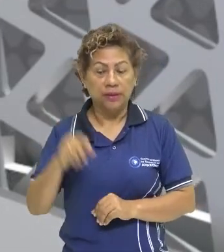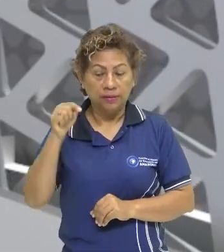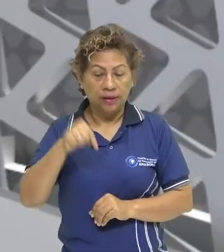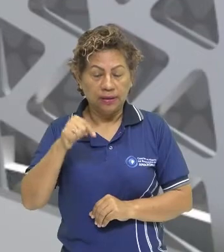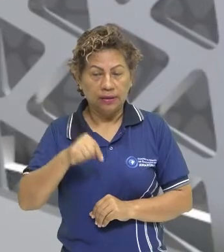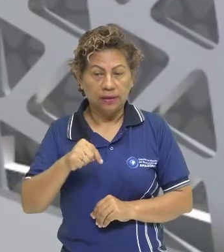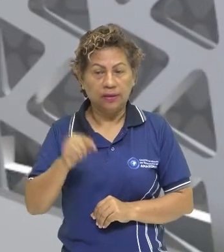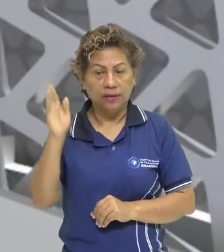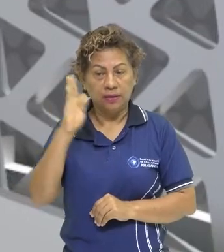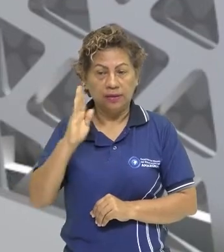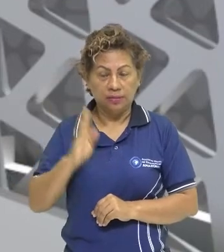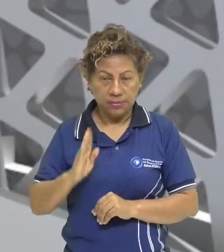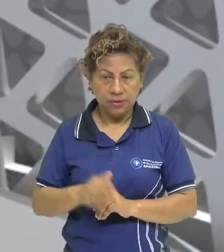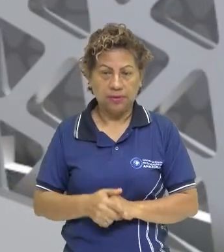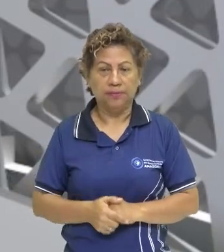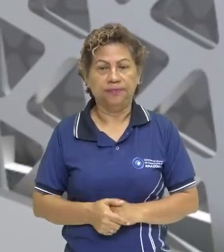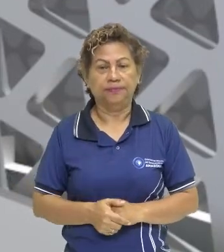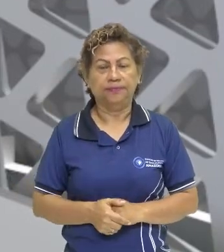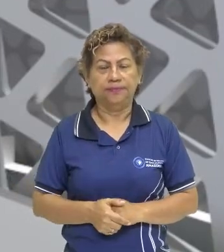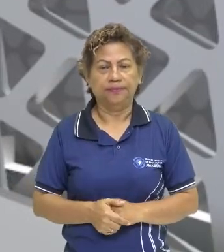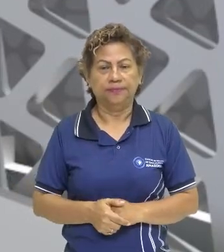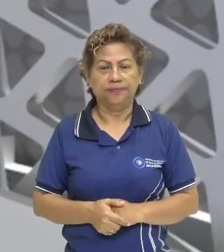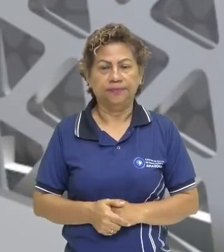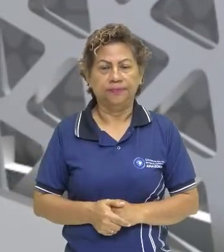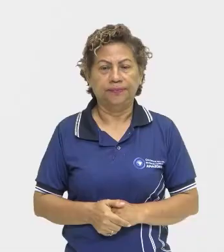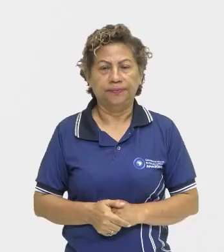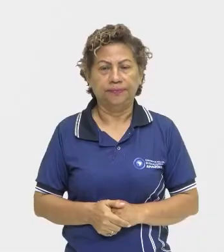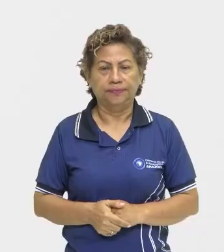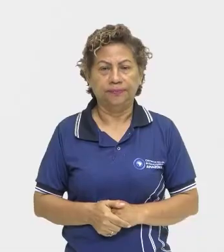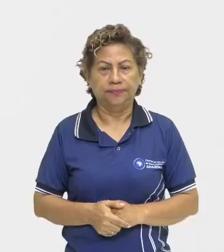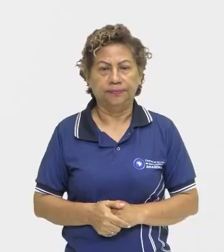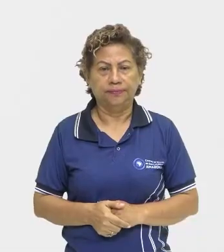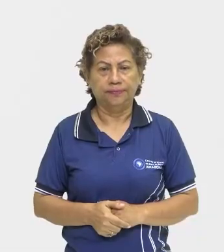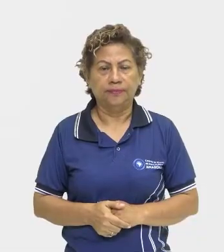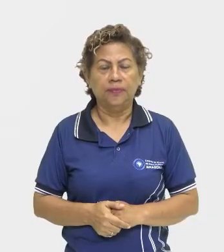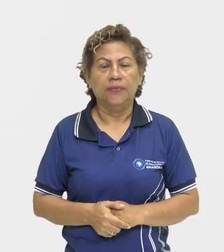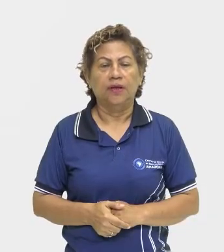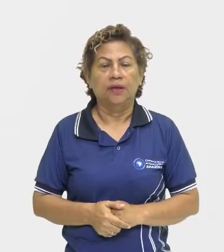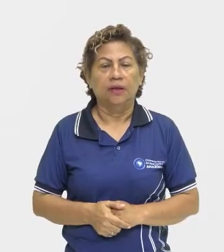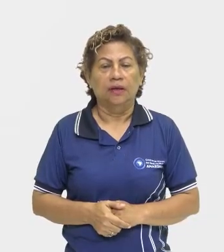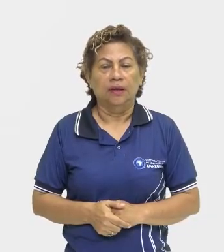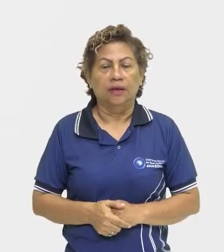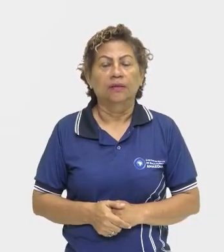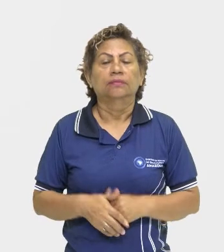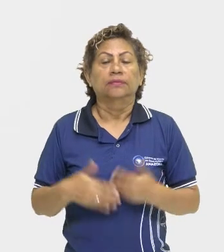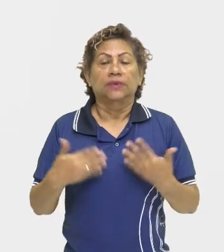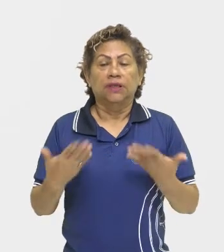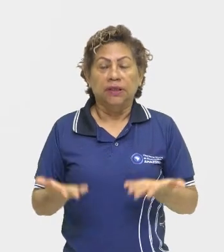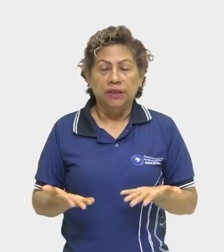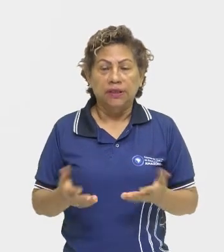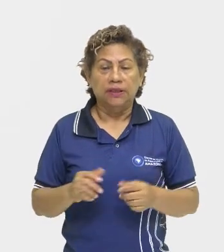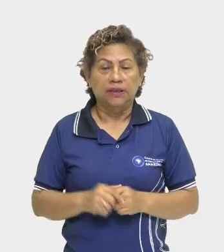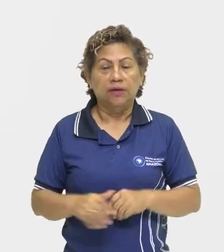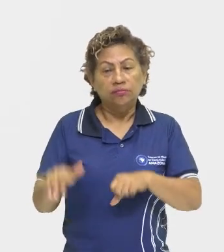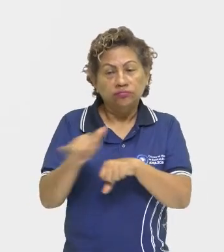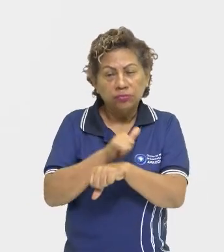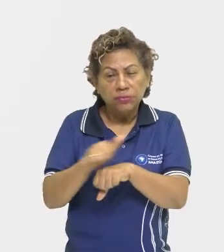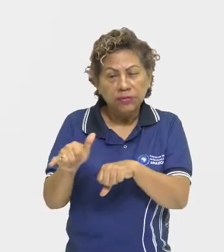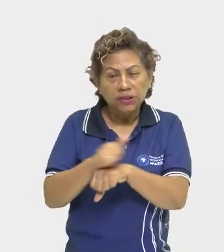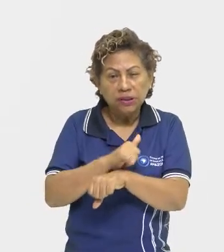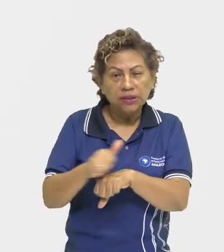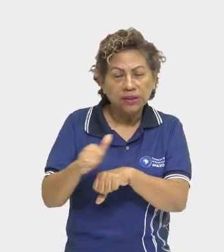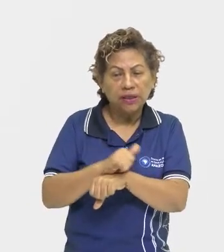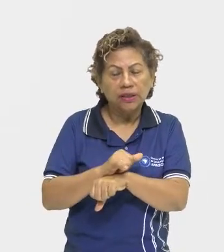deles, né? Eles tinham que dar ciência. Seguindo, amores, qual foi então a estratégia, a